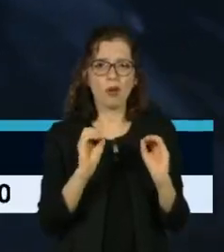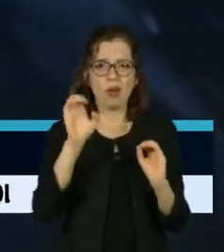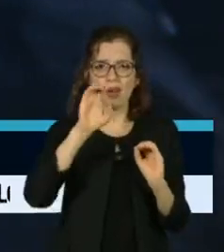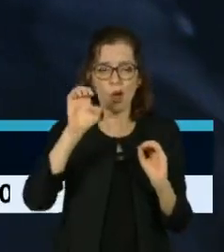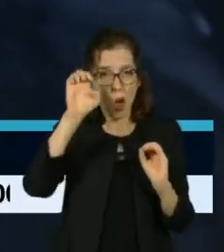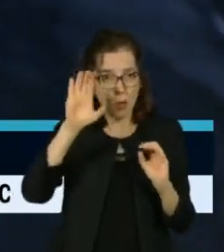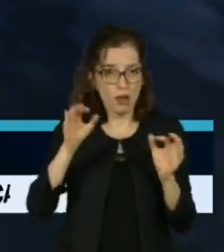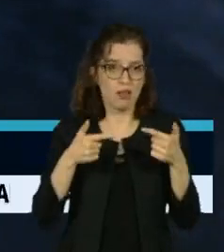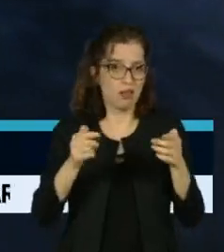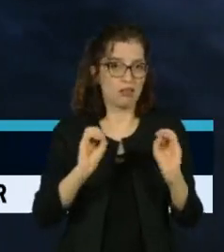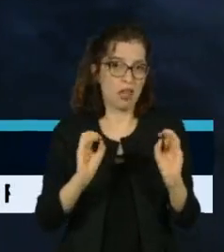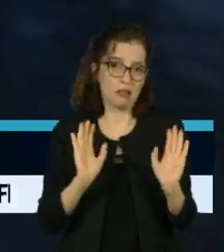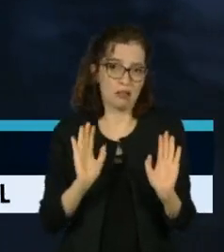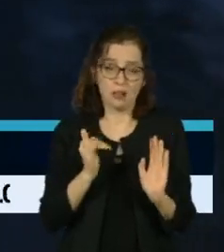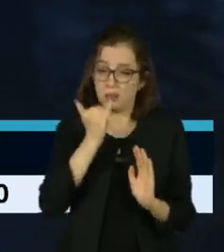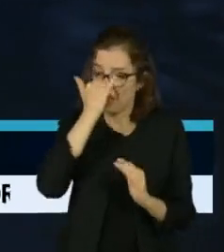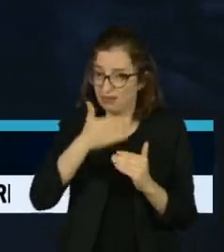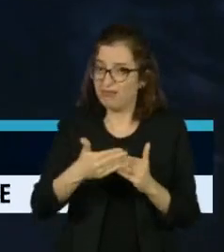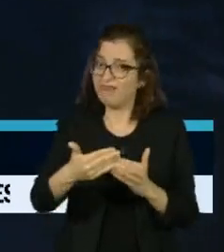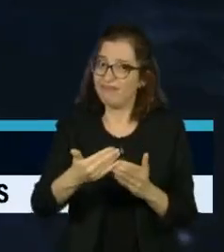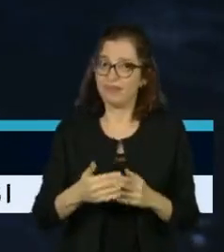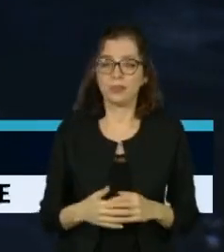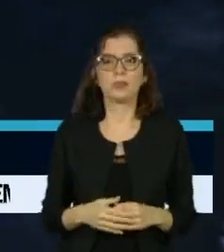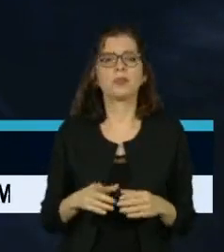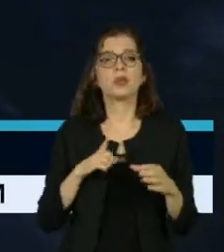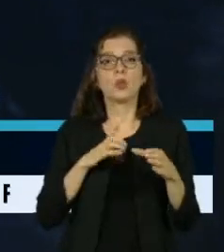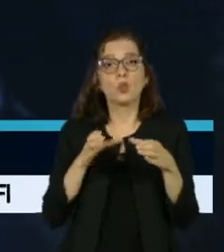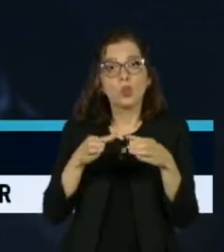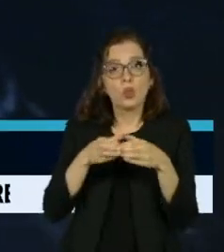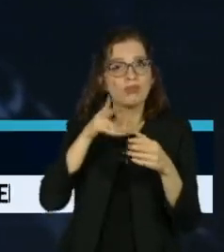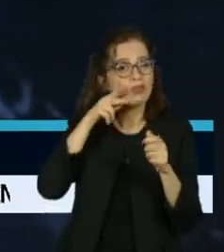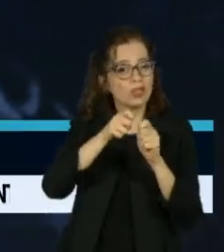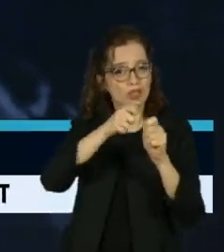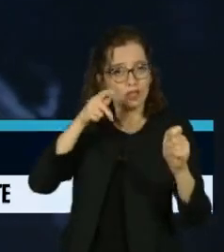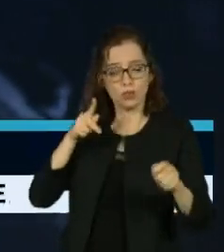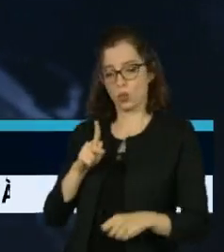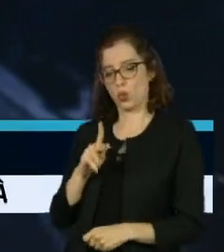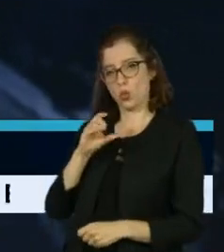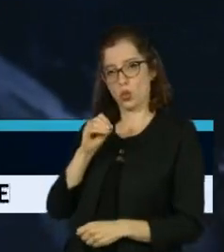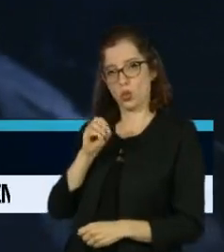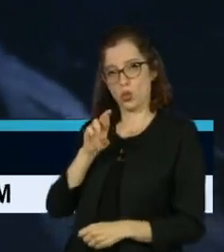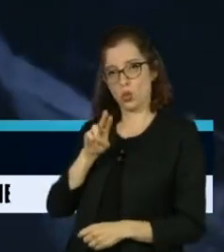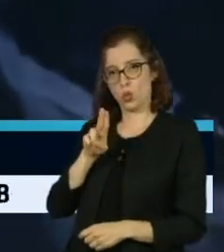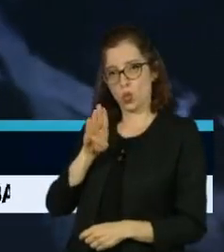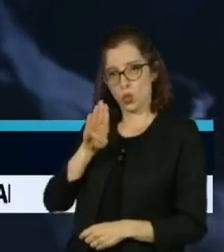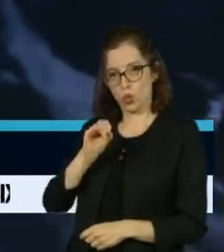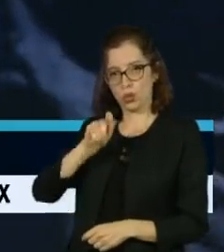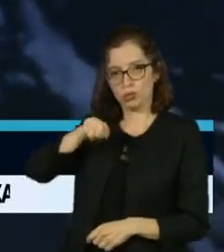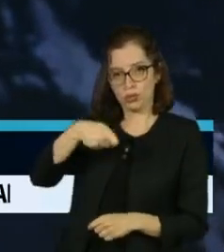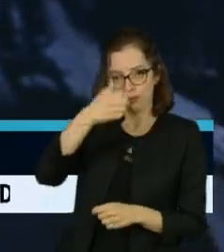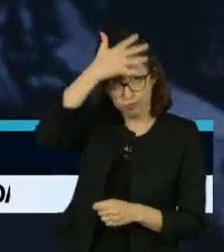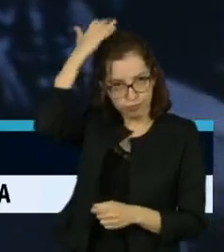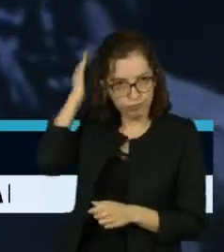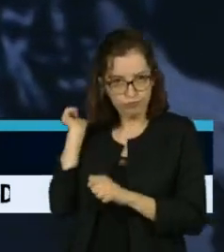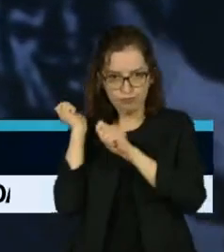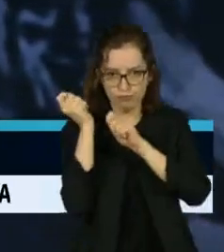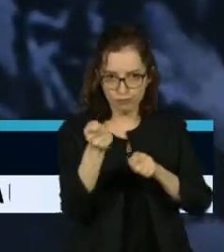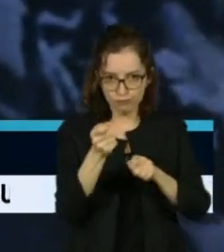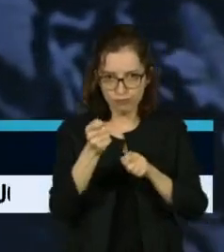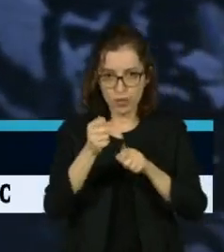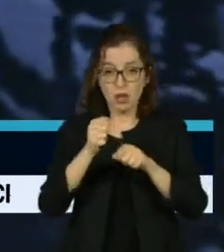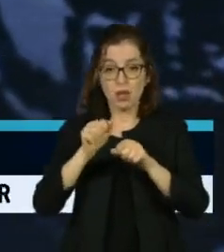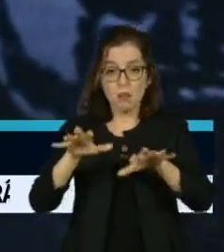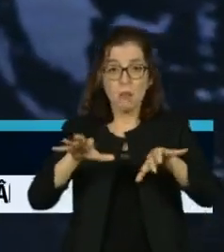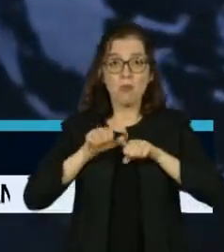Indígenas da etnia Corubo enfrentam um surto de Covid-19. Eles vivem no Vale do Javari, no Amazonas, próximos a